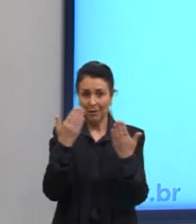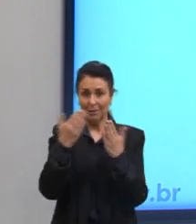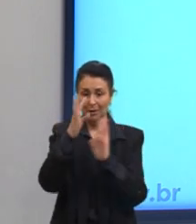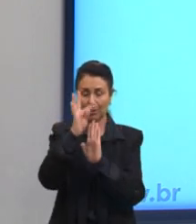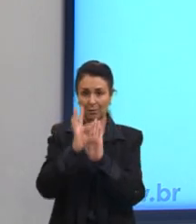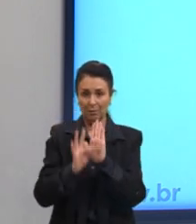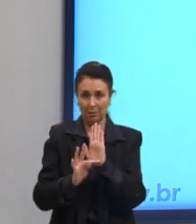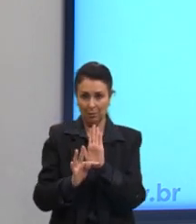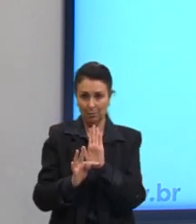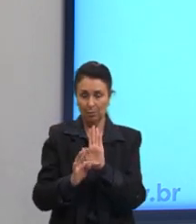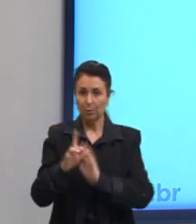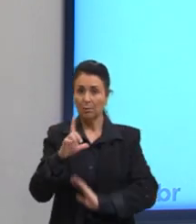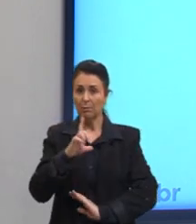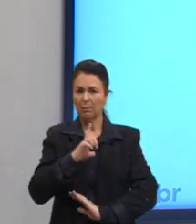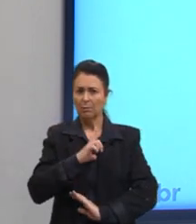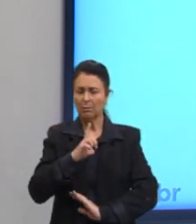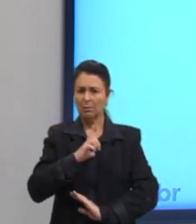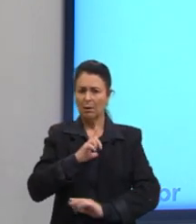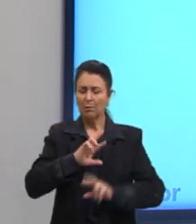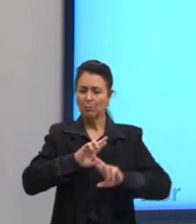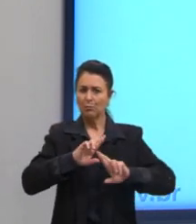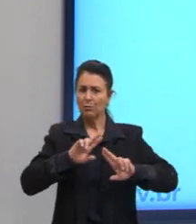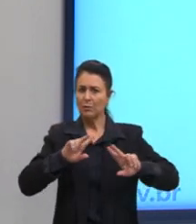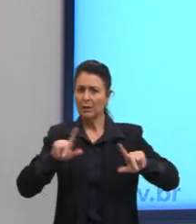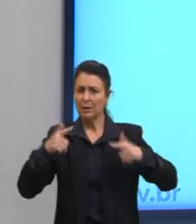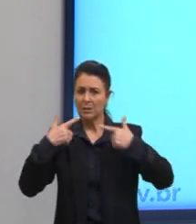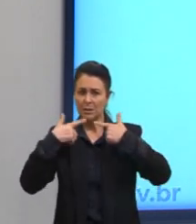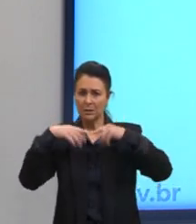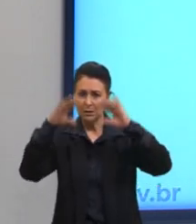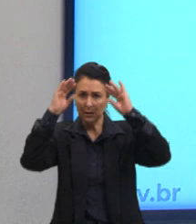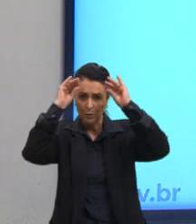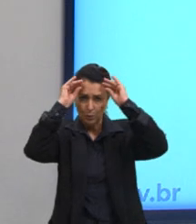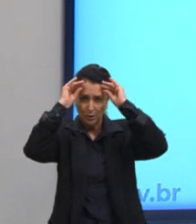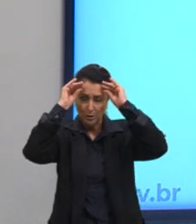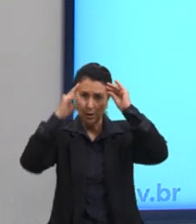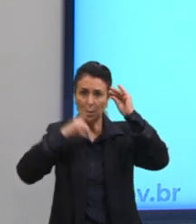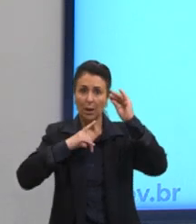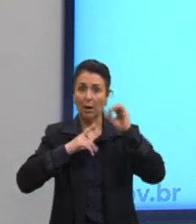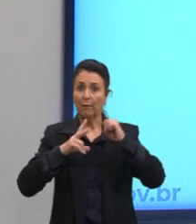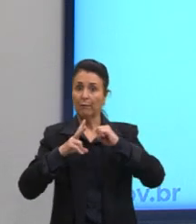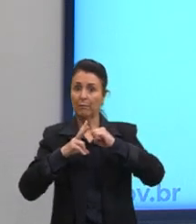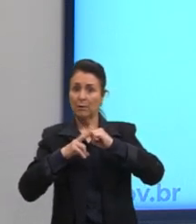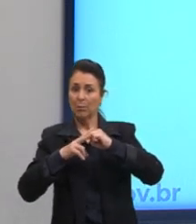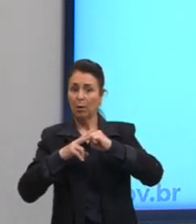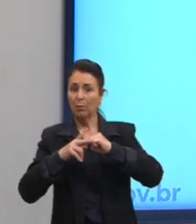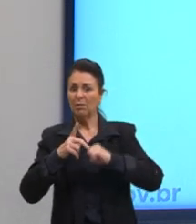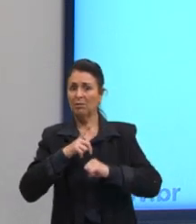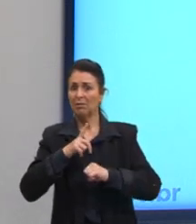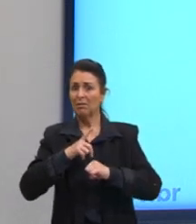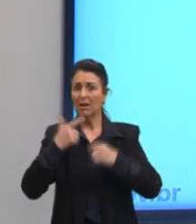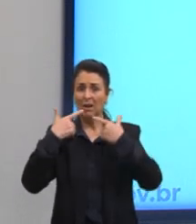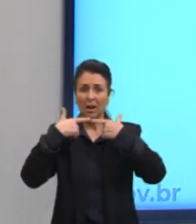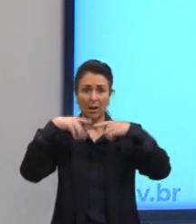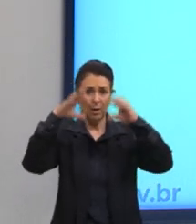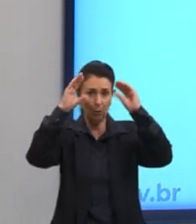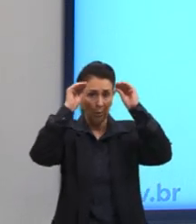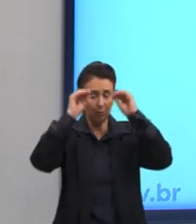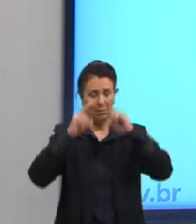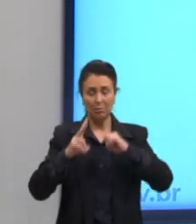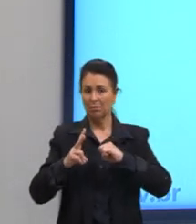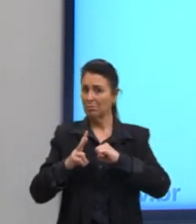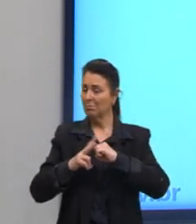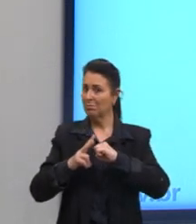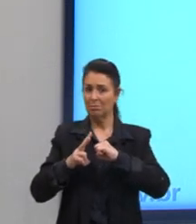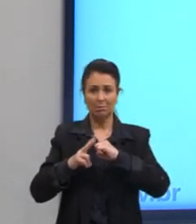texto que possui diferentes linguagens. Nós temos aqui a linguagem verbal e nós temos a linguagem não